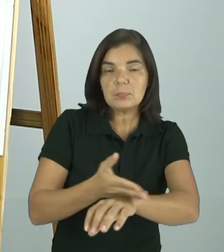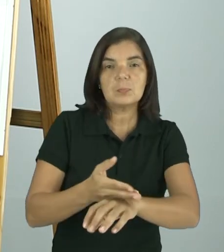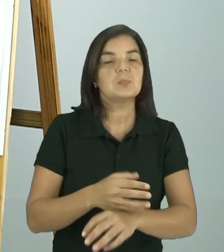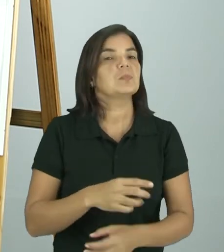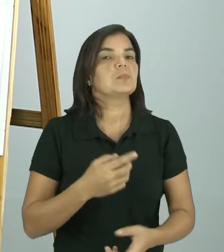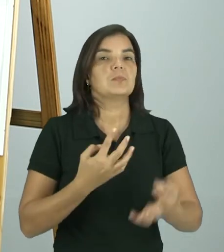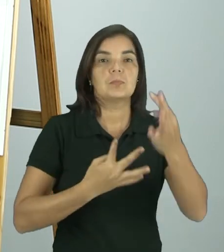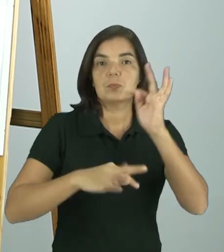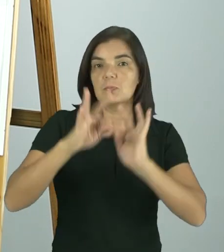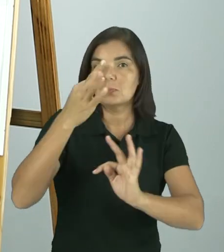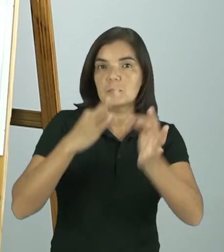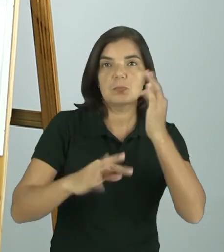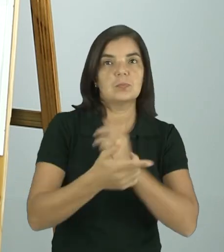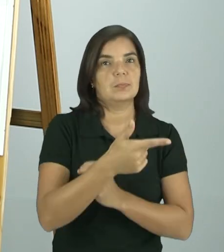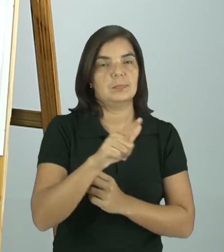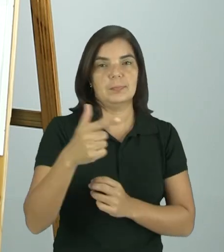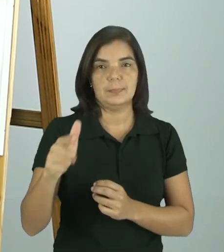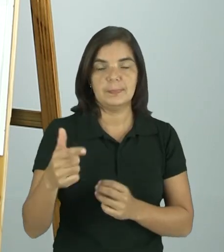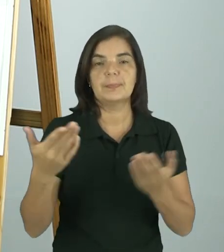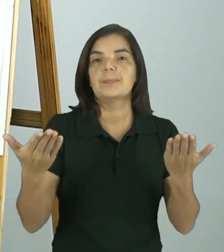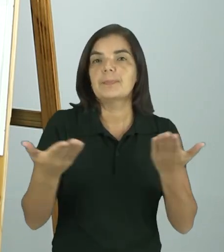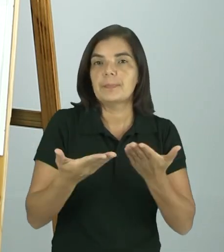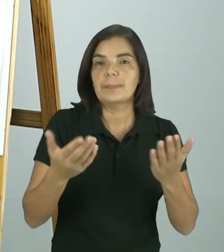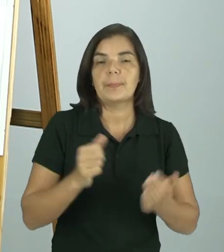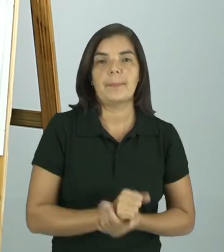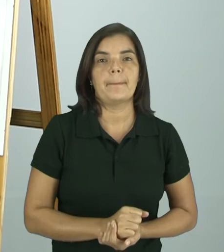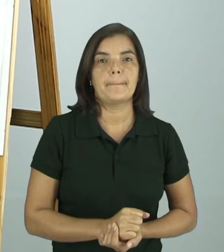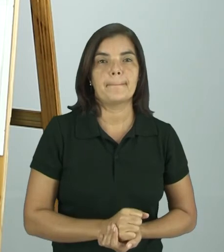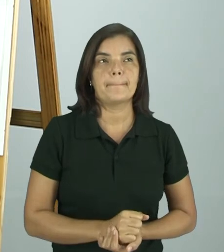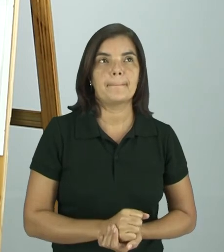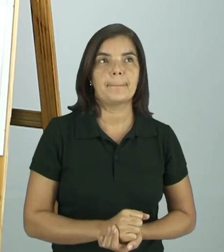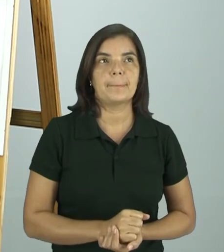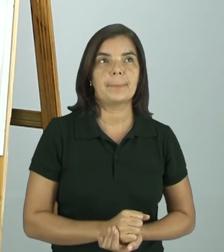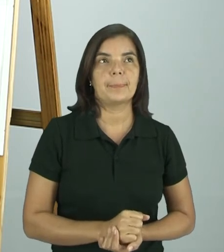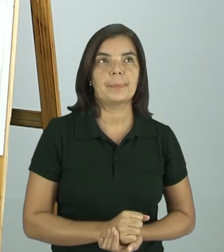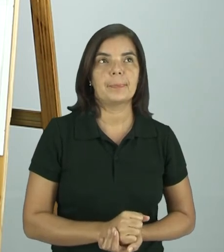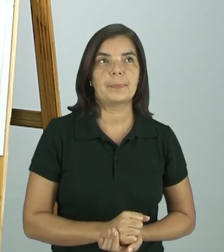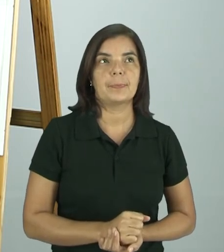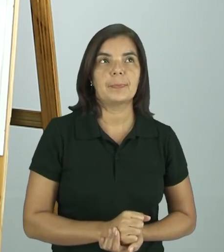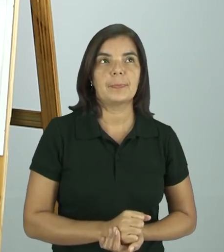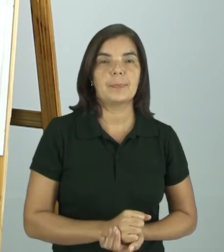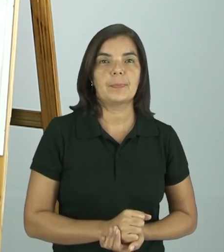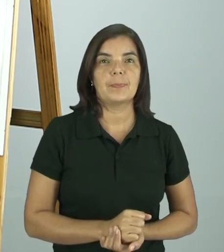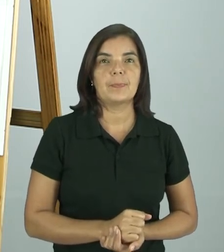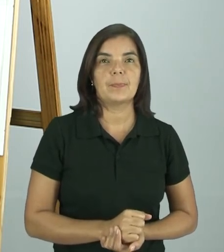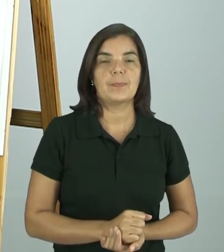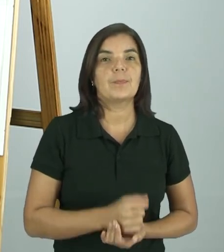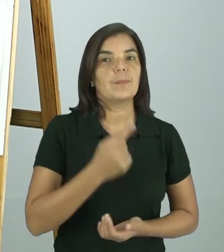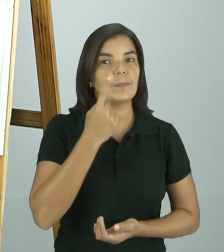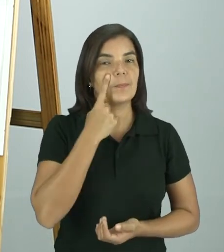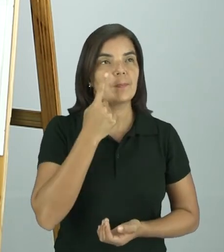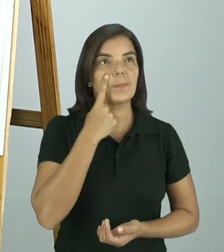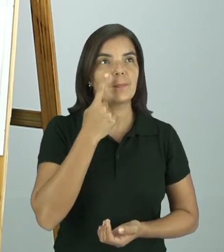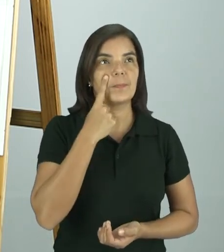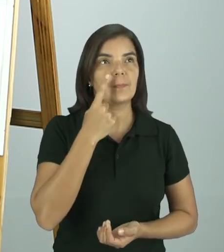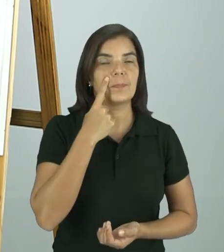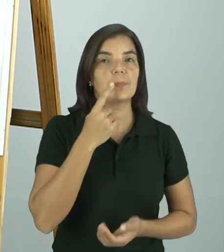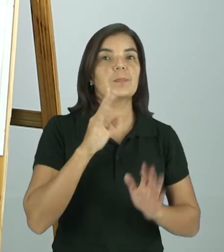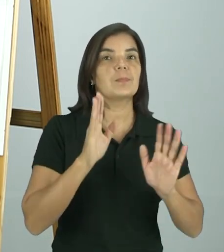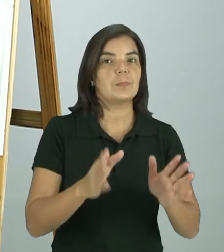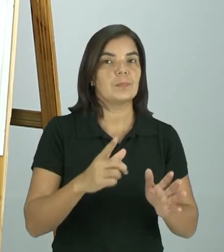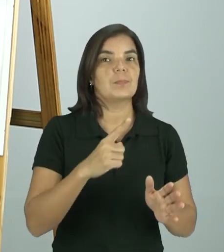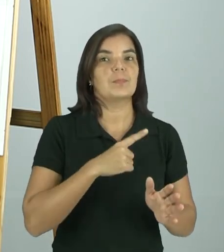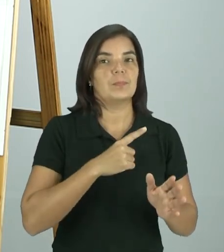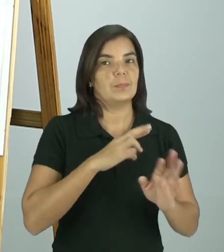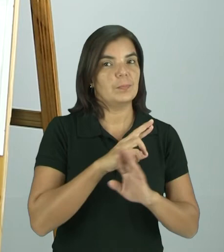as fotos saírem coloridas, como é hoje, certo? Então, olhem só aqui como já tem